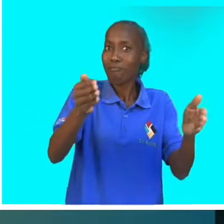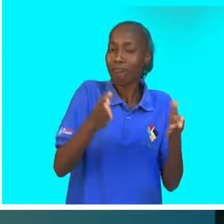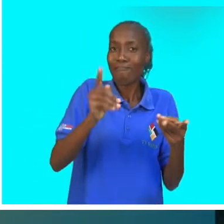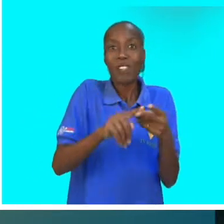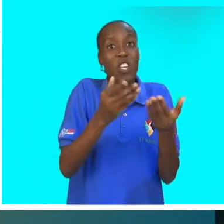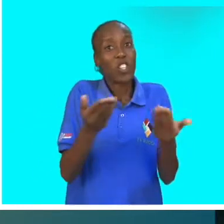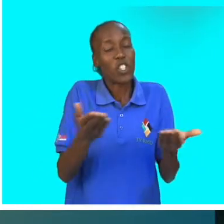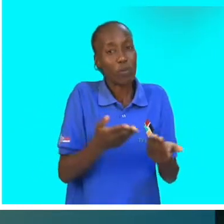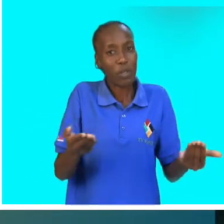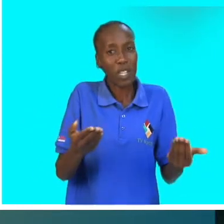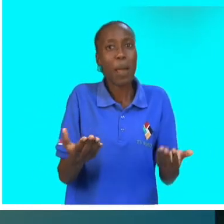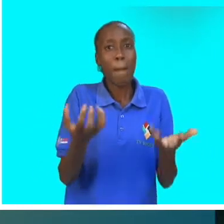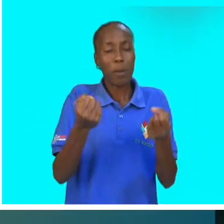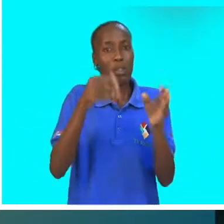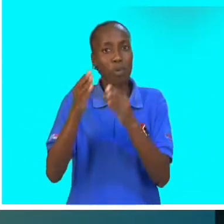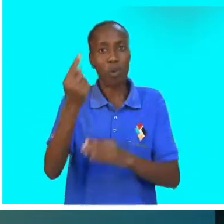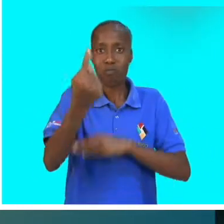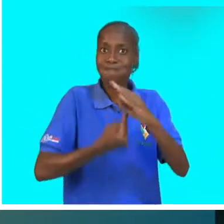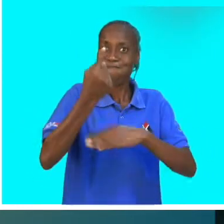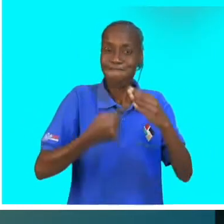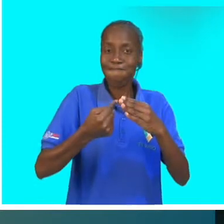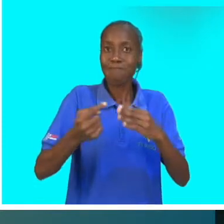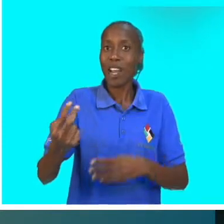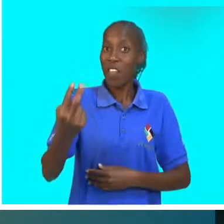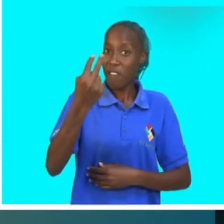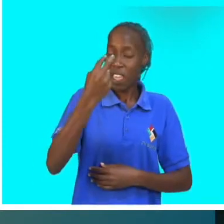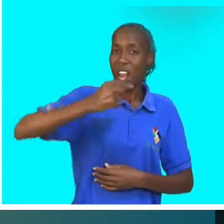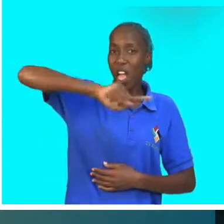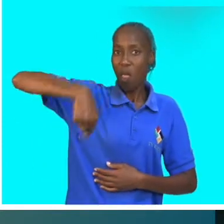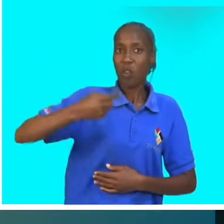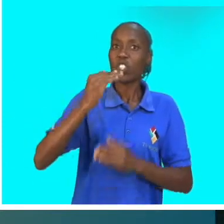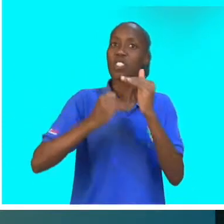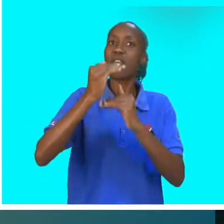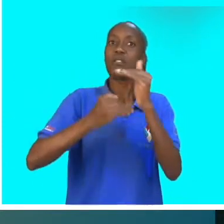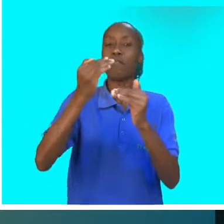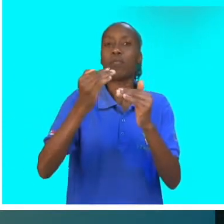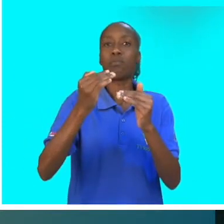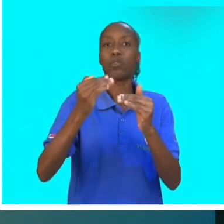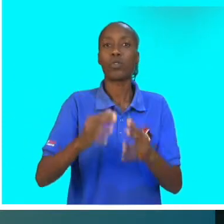espaço e disposição para sermos notados e progredirmos na indústria.